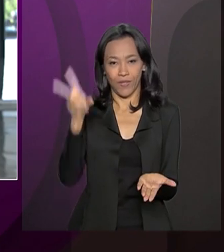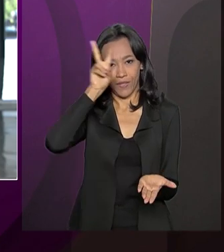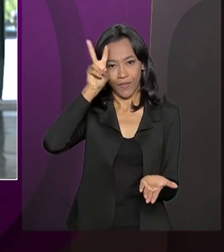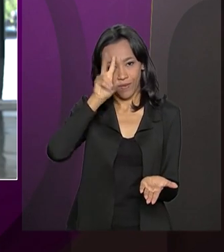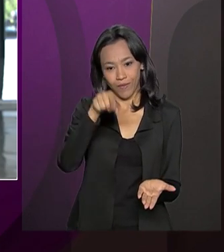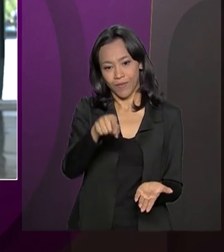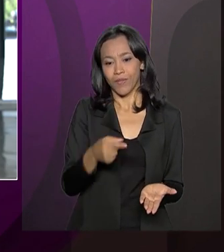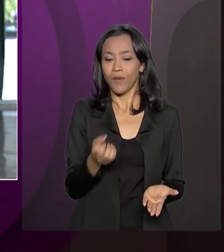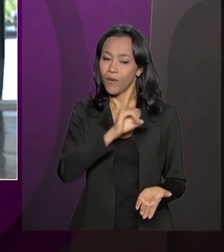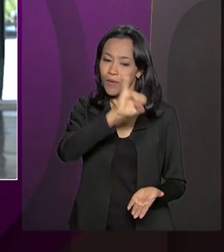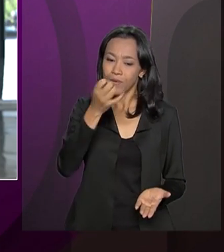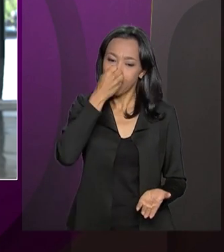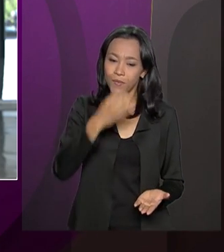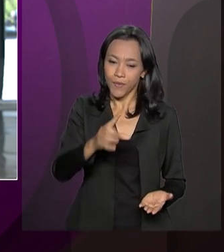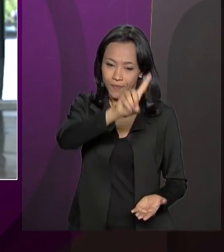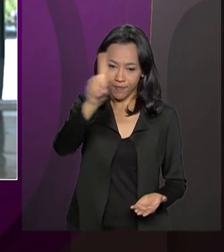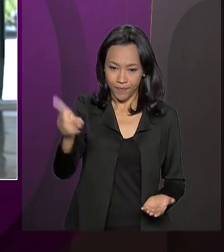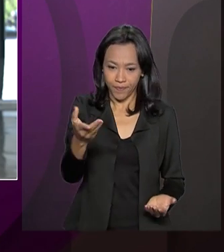Olá, Luciana, bom dia.